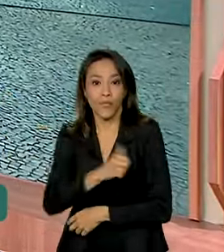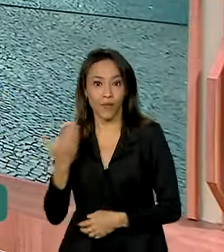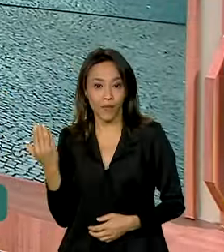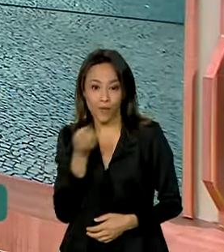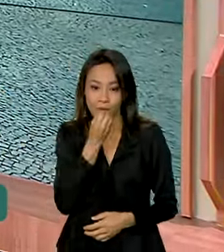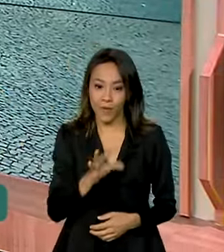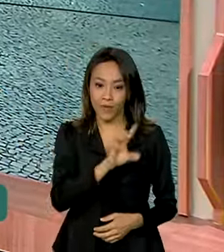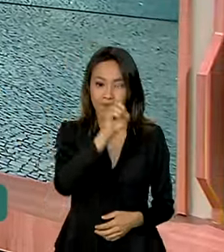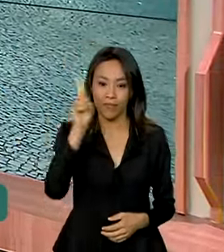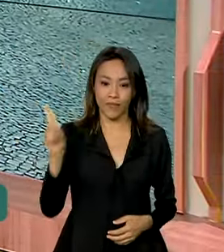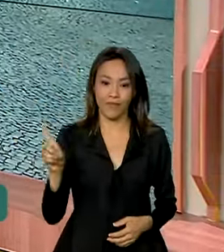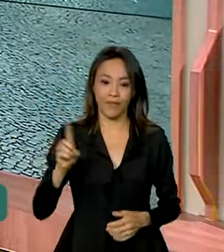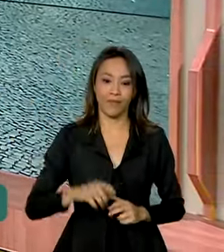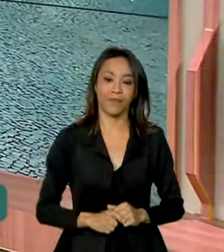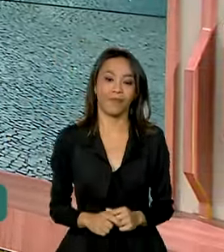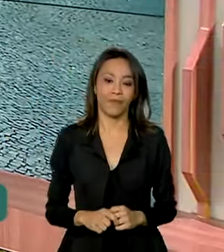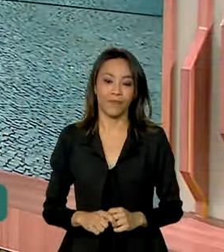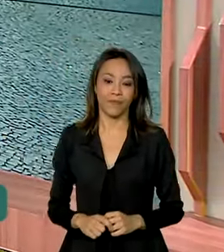Bom dia, Alessandra.